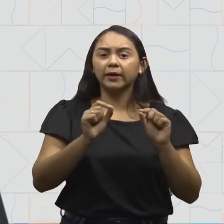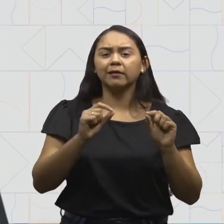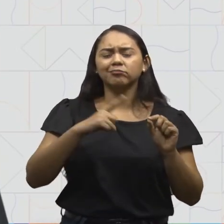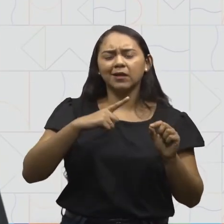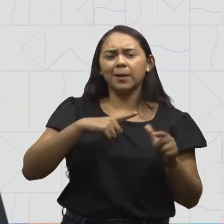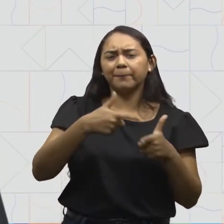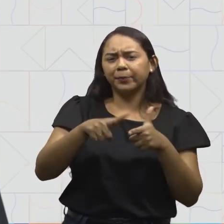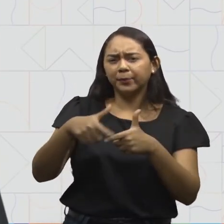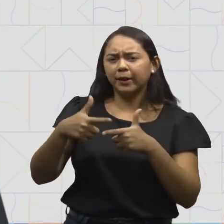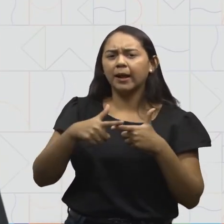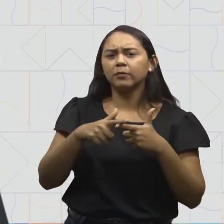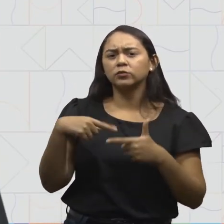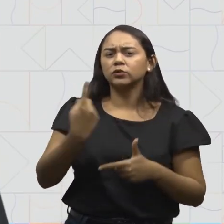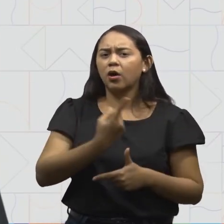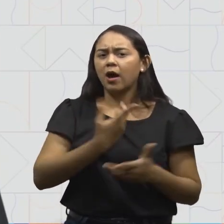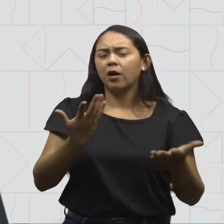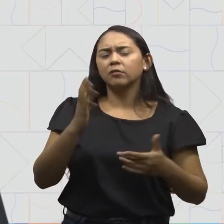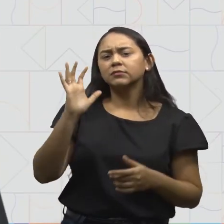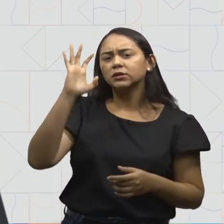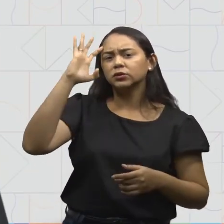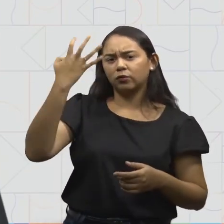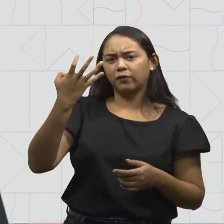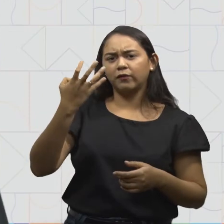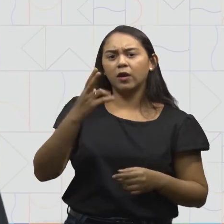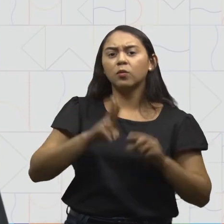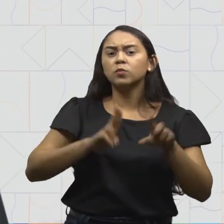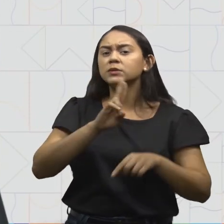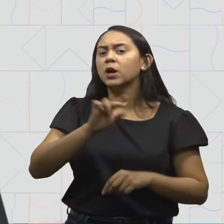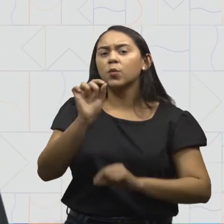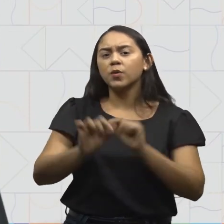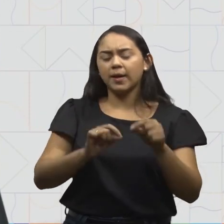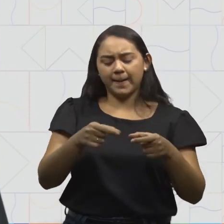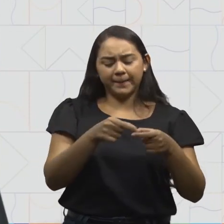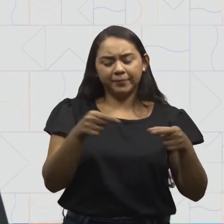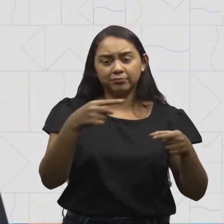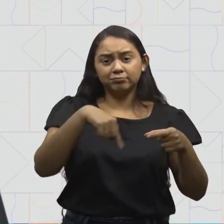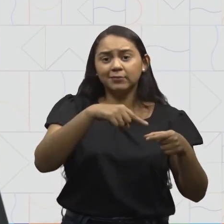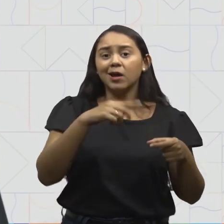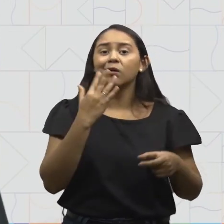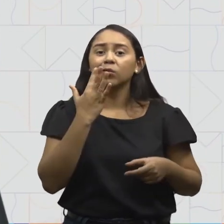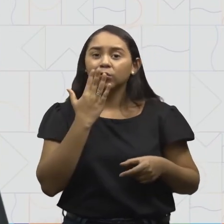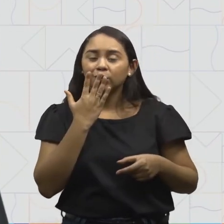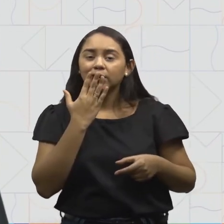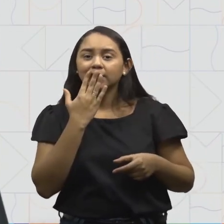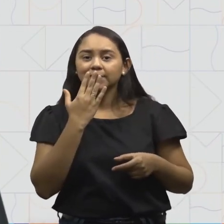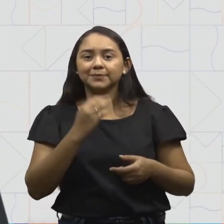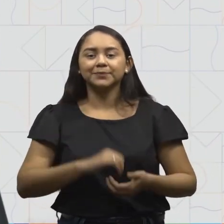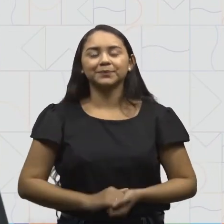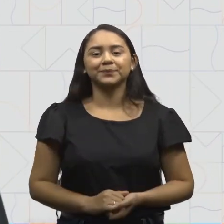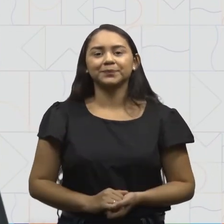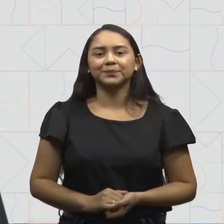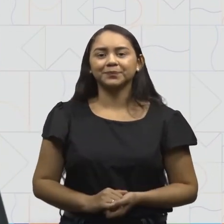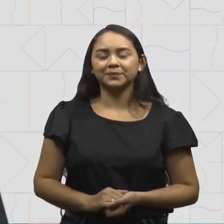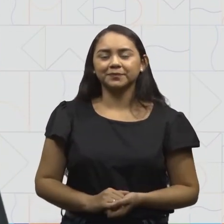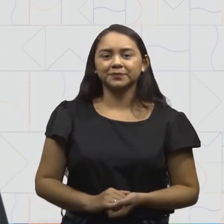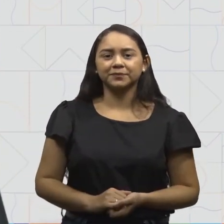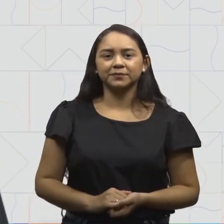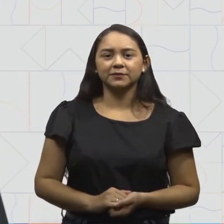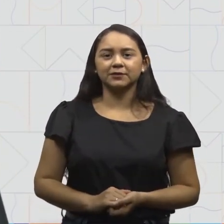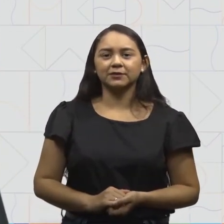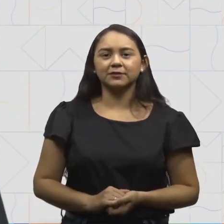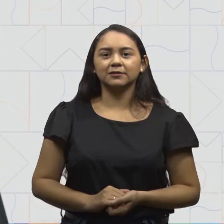algumas situações. E vamos usar os nossos palitos coloridos para